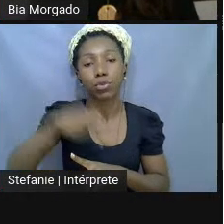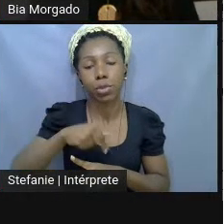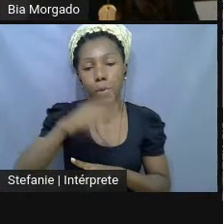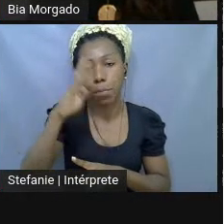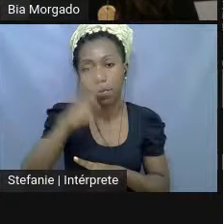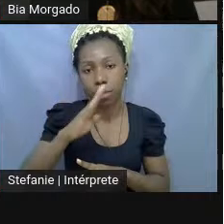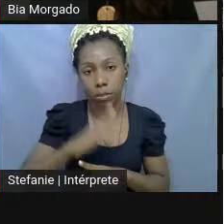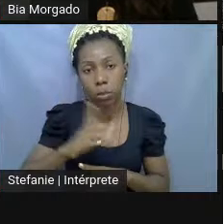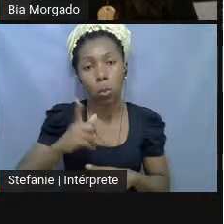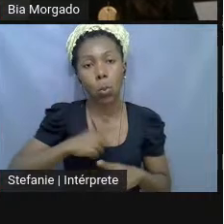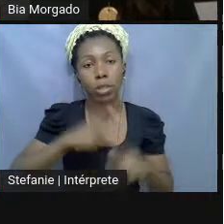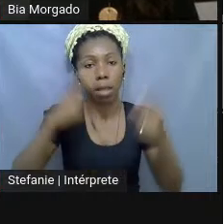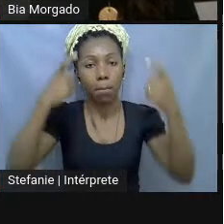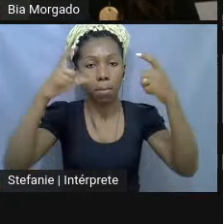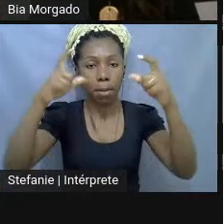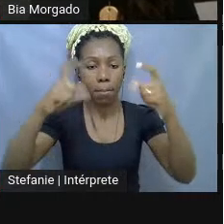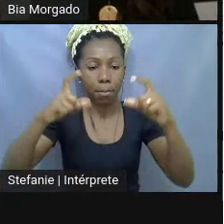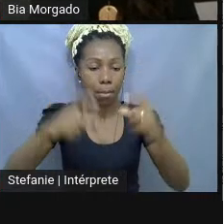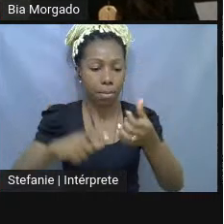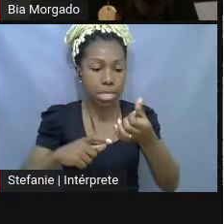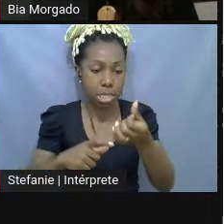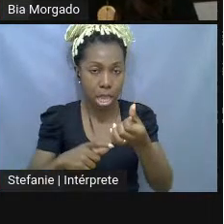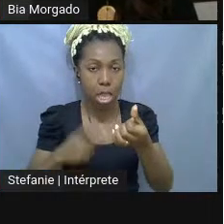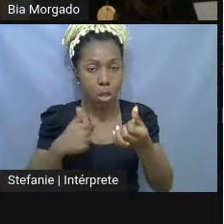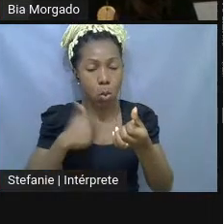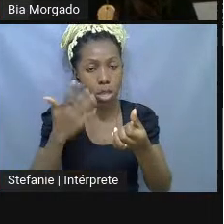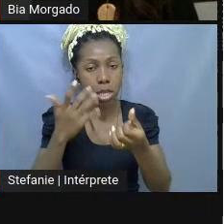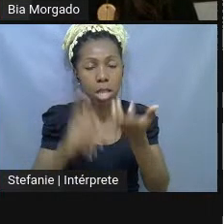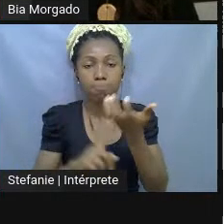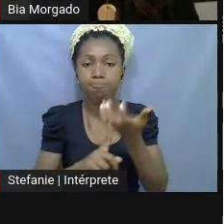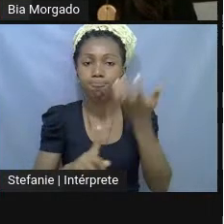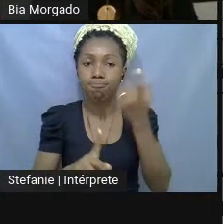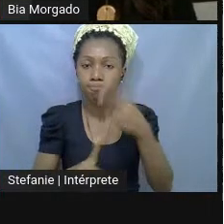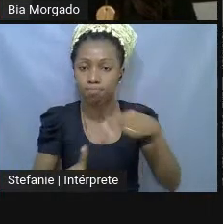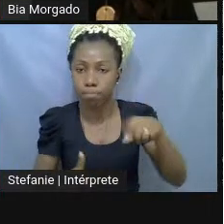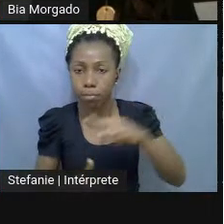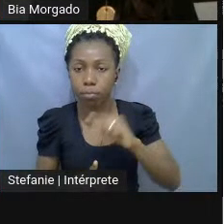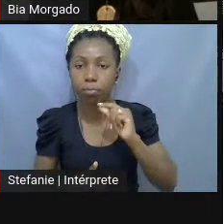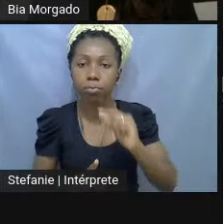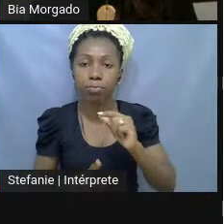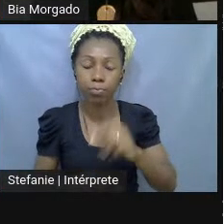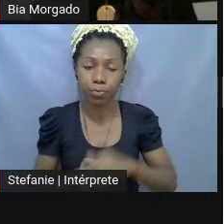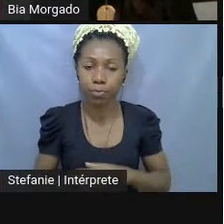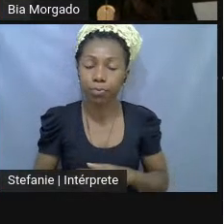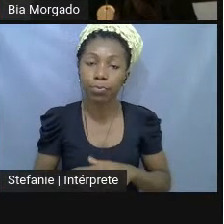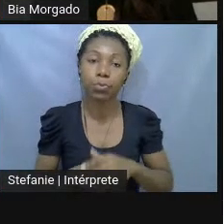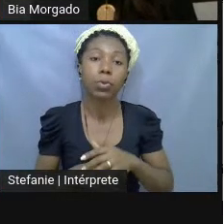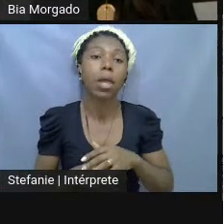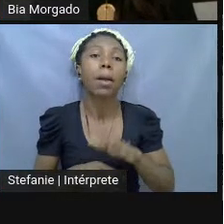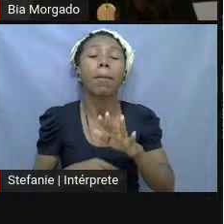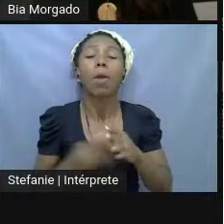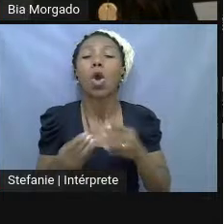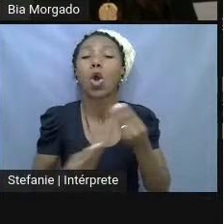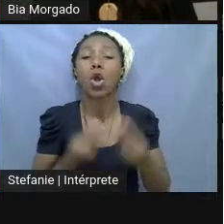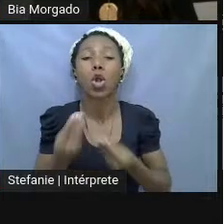6 algo que eu queria destacar aqui para vocês. Para quem faz o artista a sua obra?